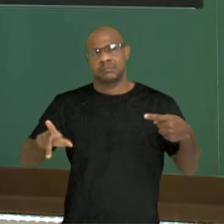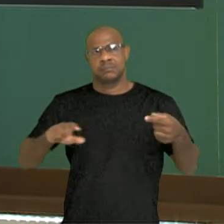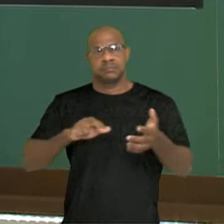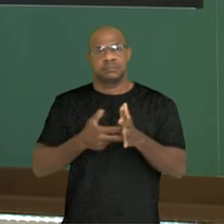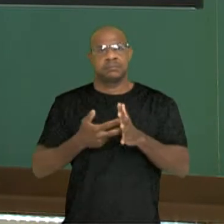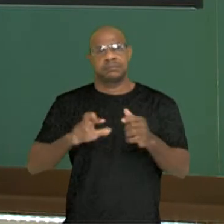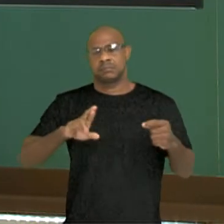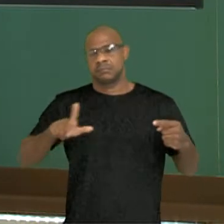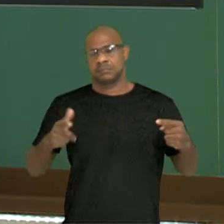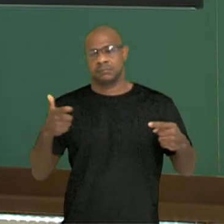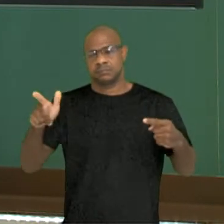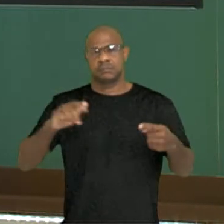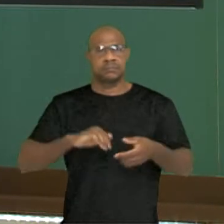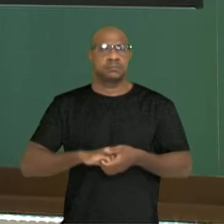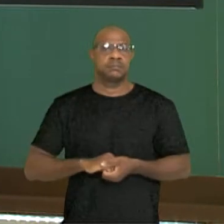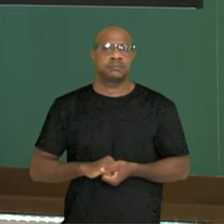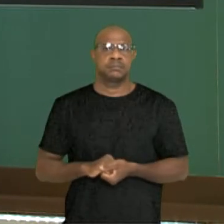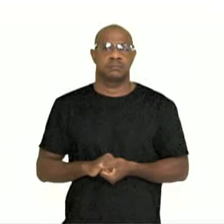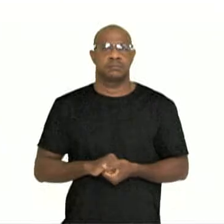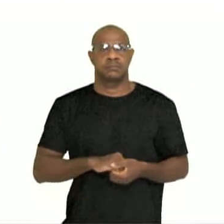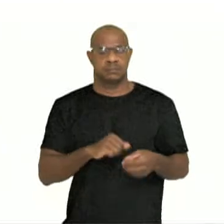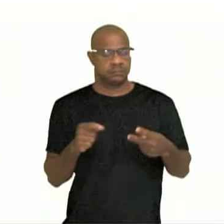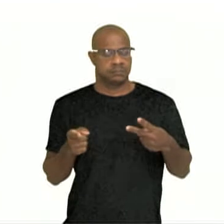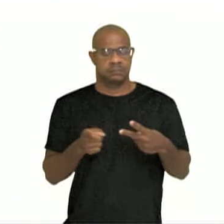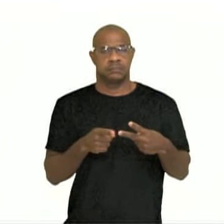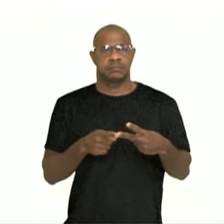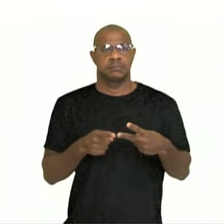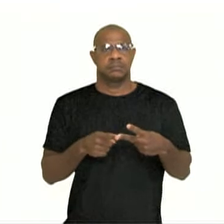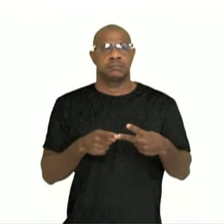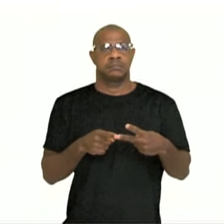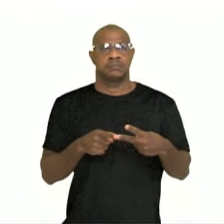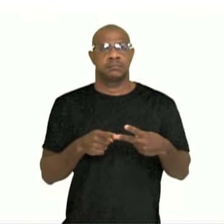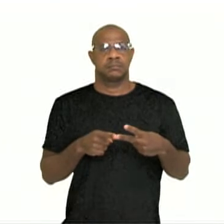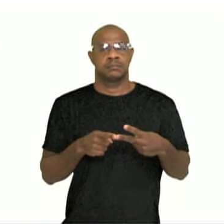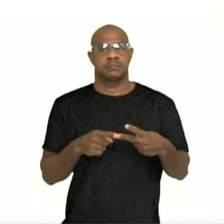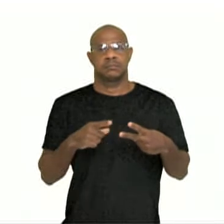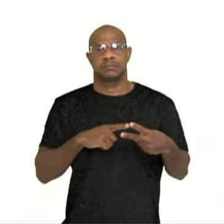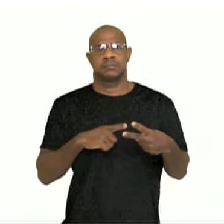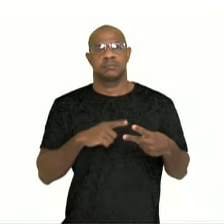outros. Sacar los trapos sucios. O